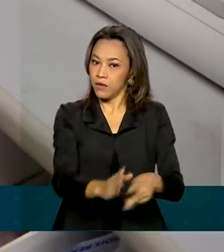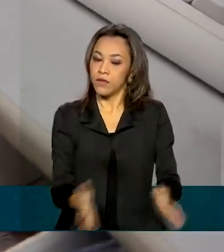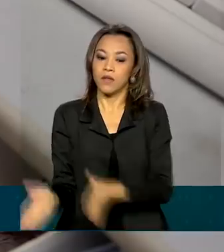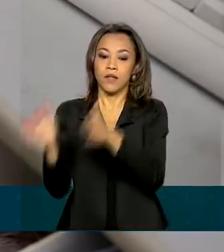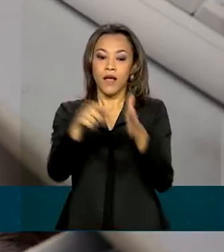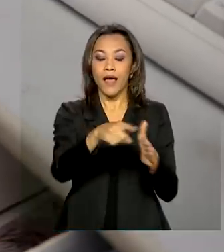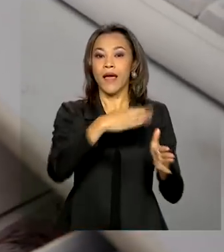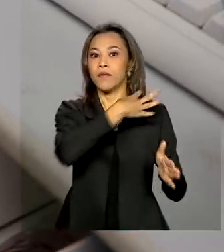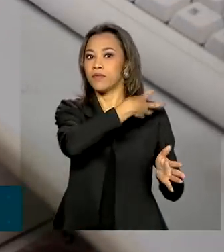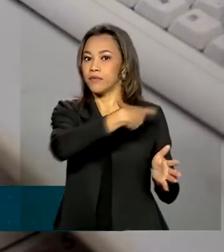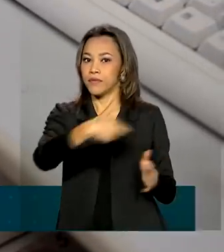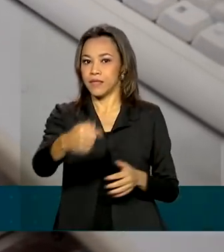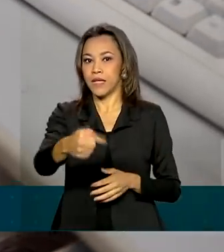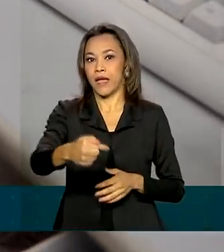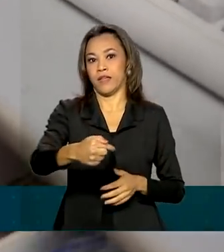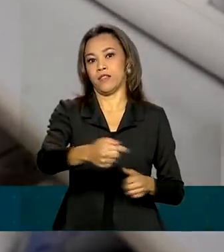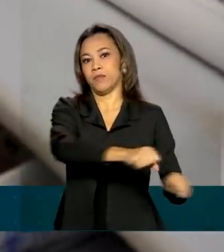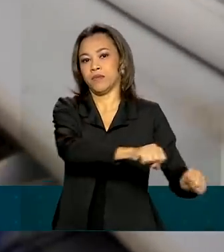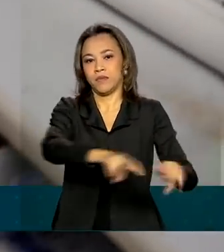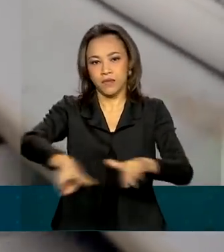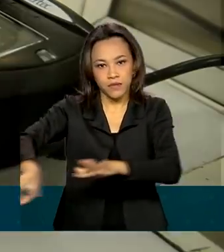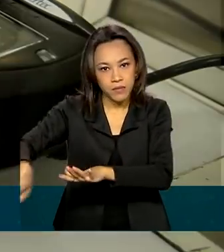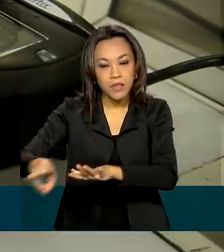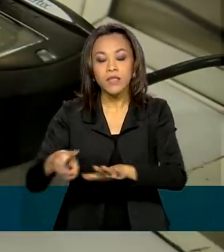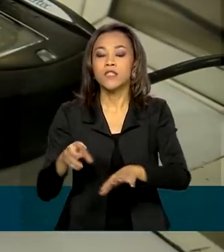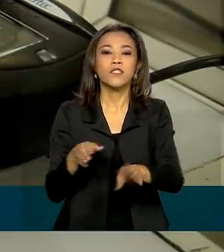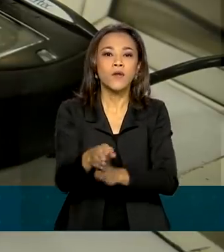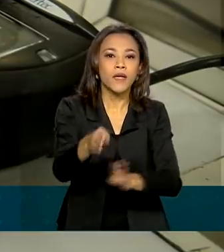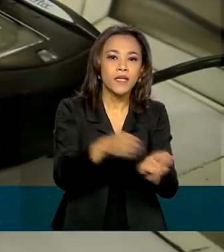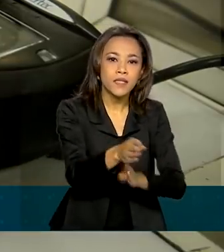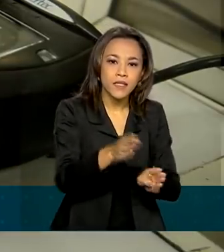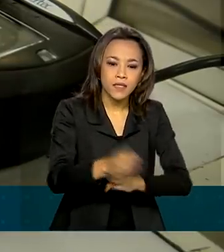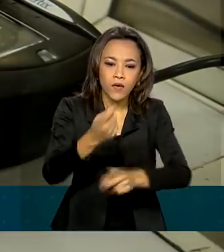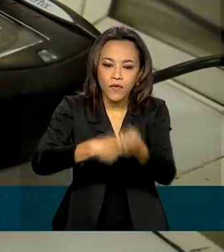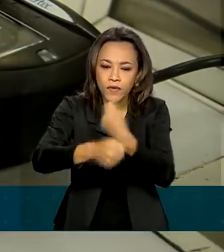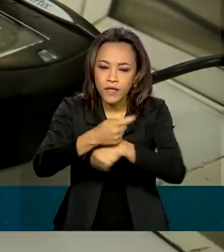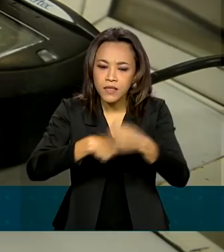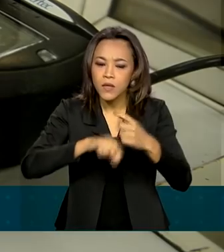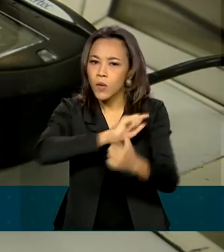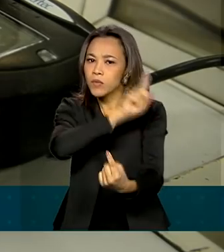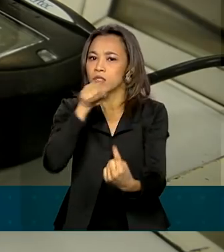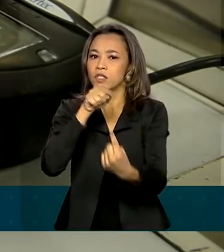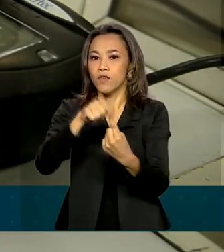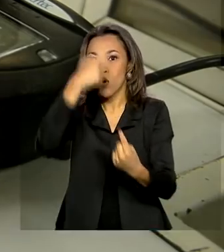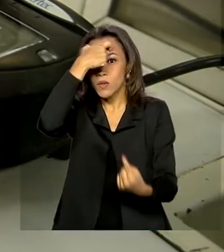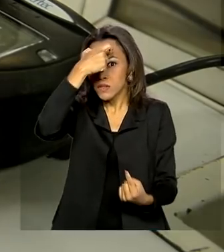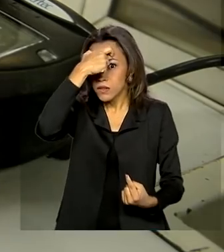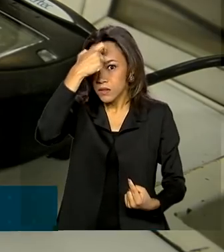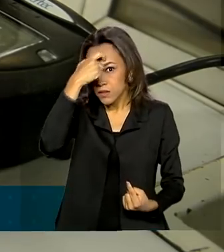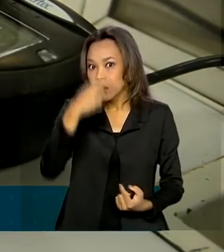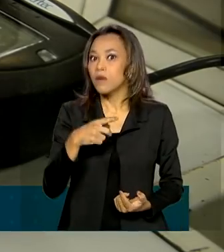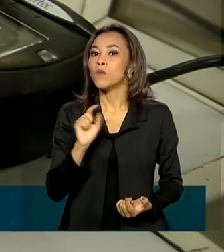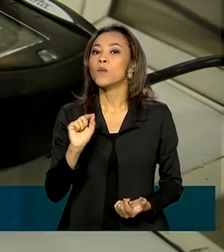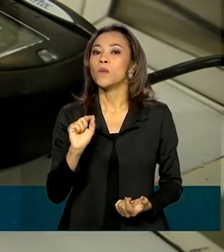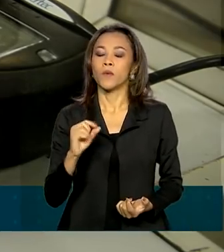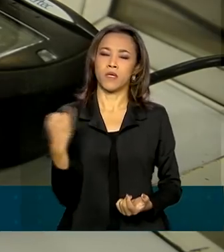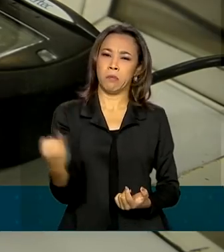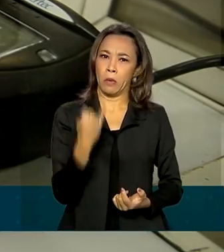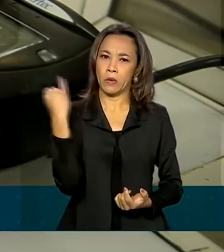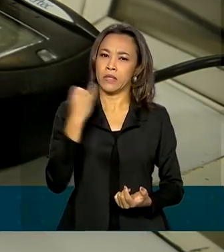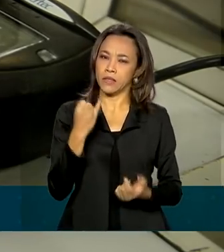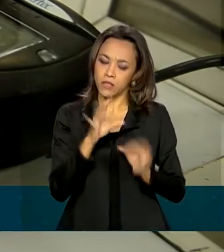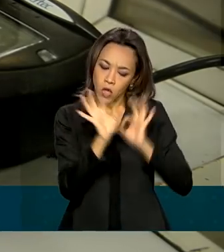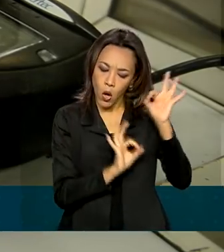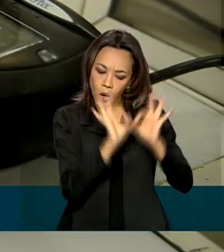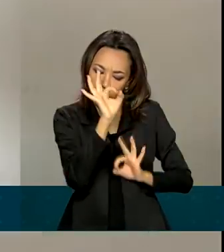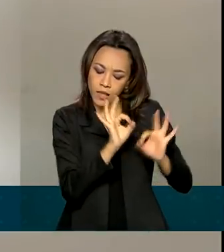parte da Sétima Semana Nacional de Educação Financeira, que tem como objetivo conscientizar sobre a importância do planejar